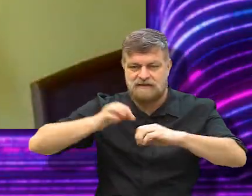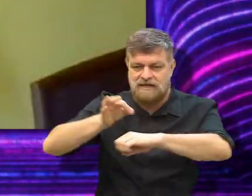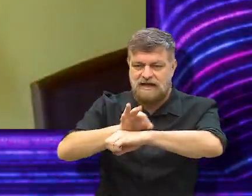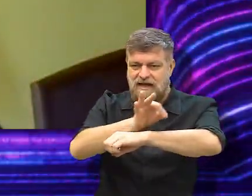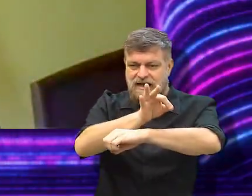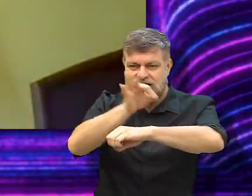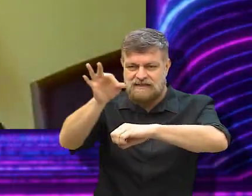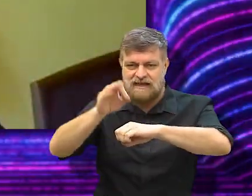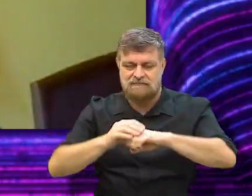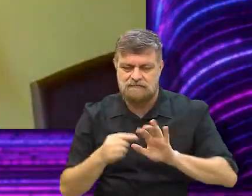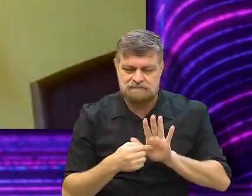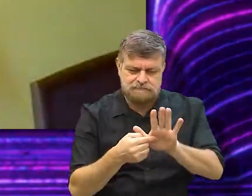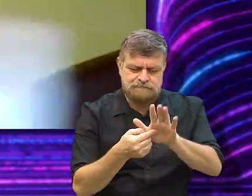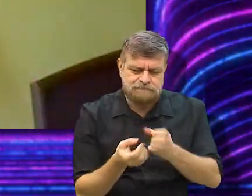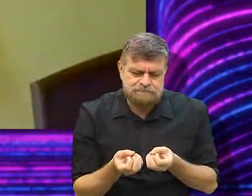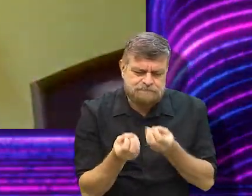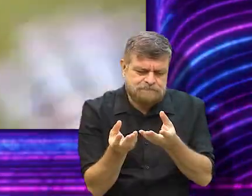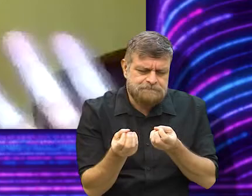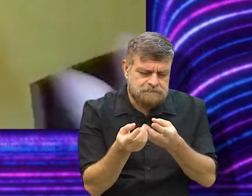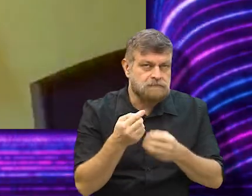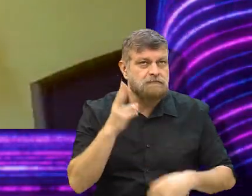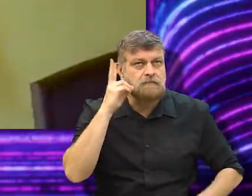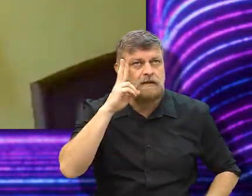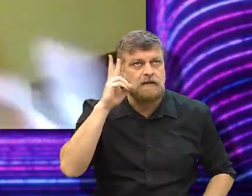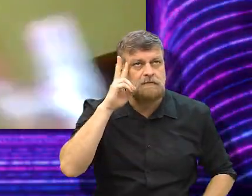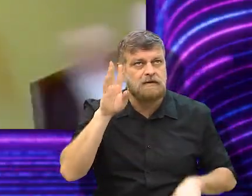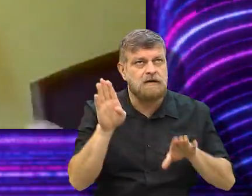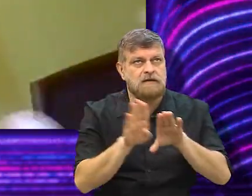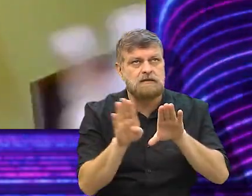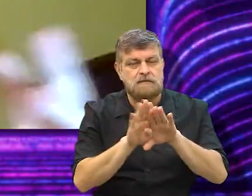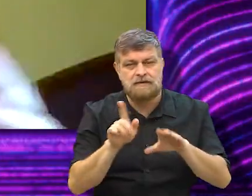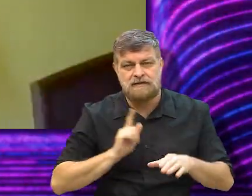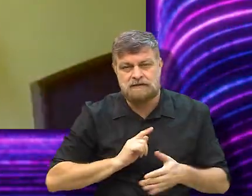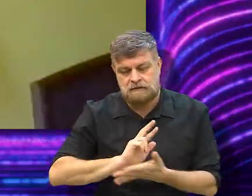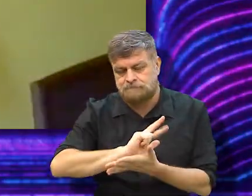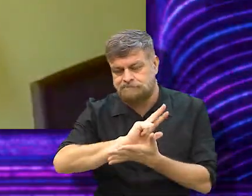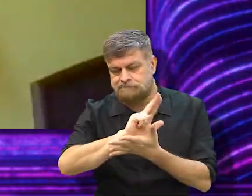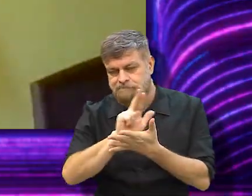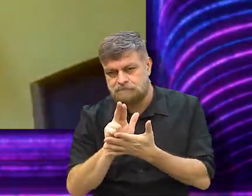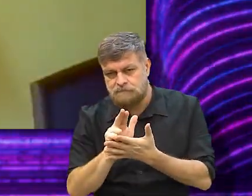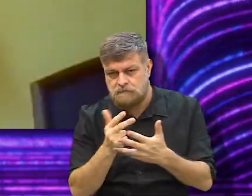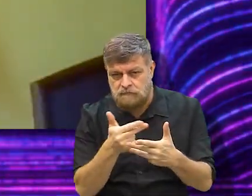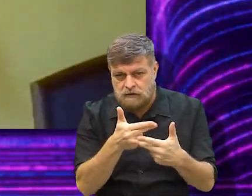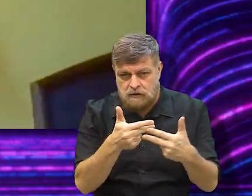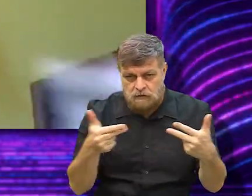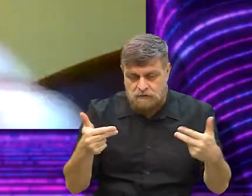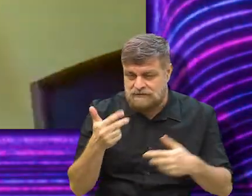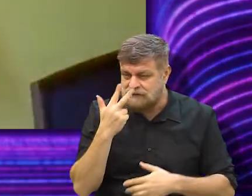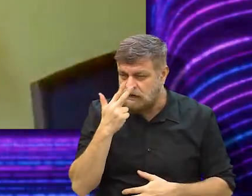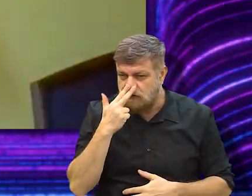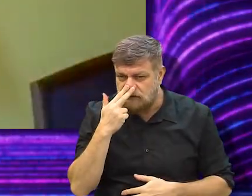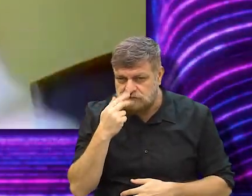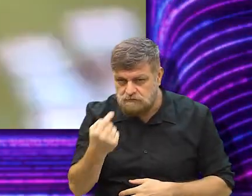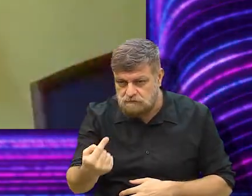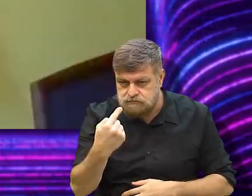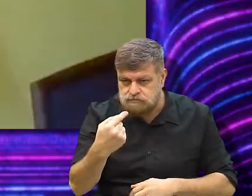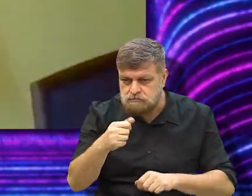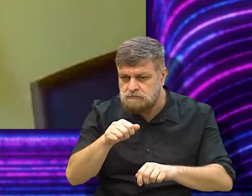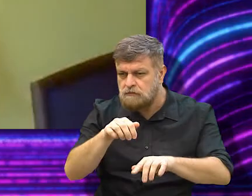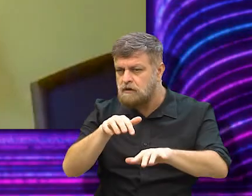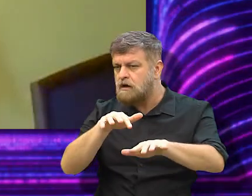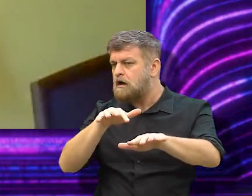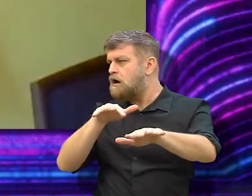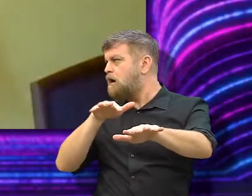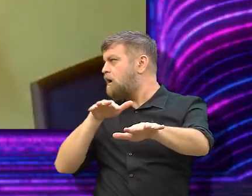das naves entrando e passando. Então, ele me lembrava um pouco o subterrâneo. E tem algumas outras coisas semelhantes à Matrix aqui